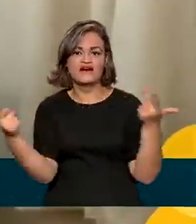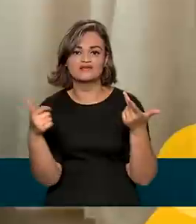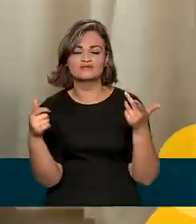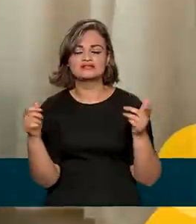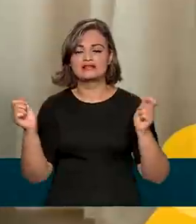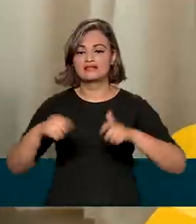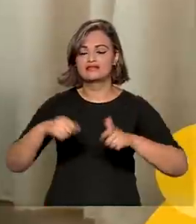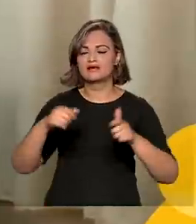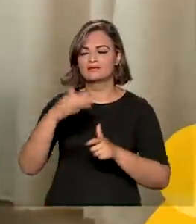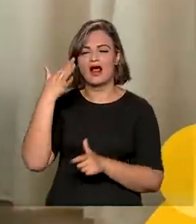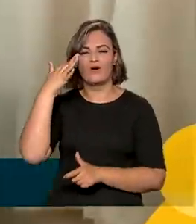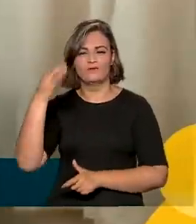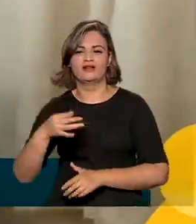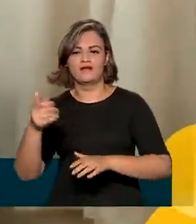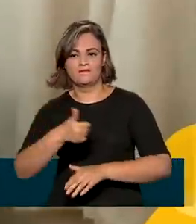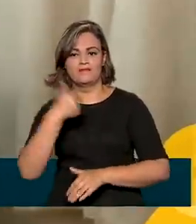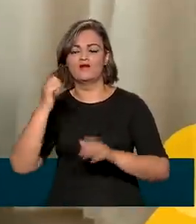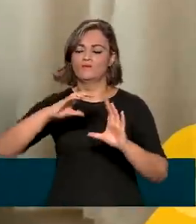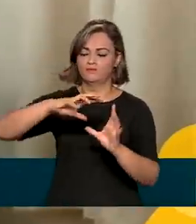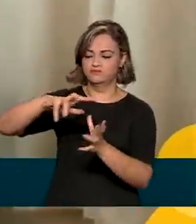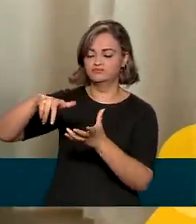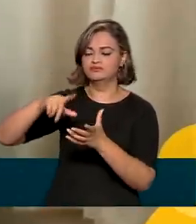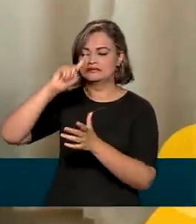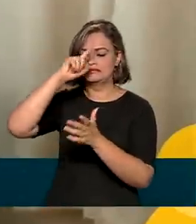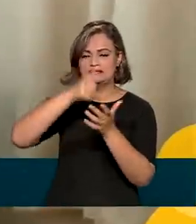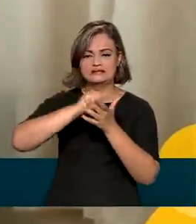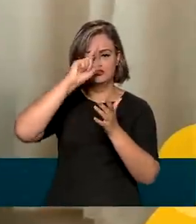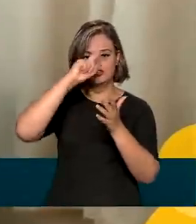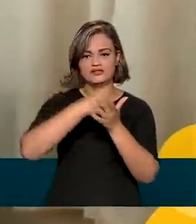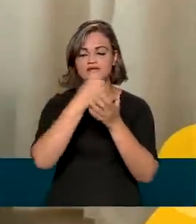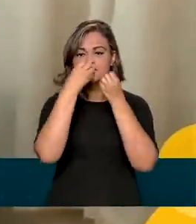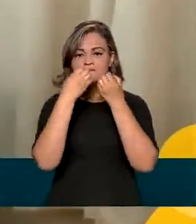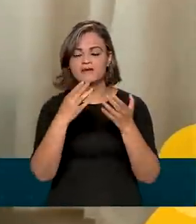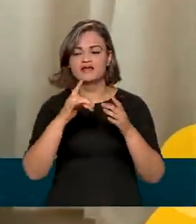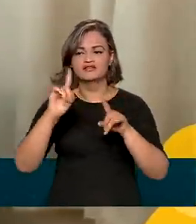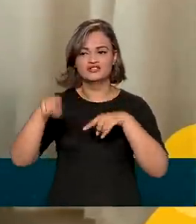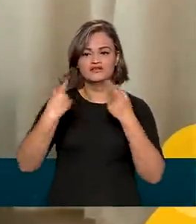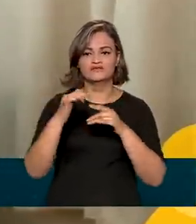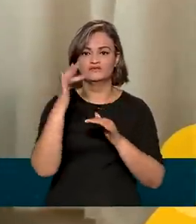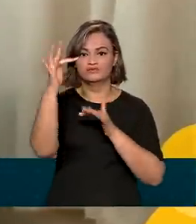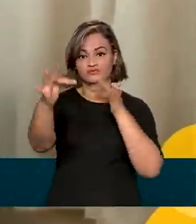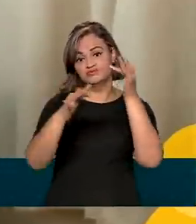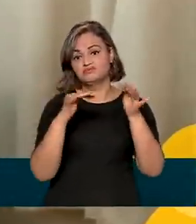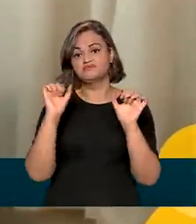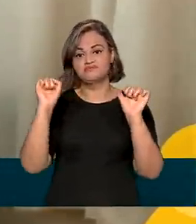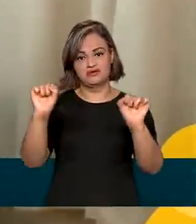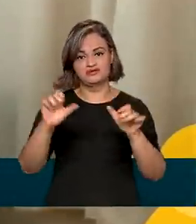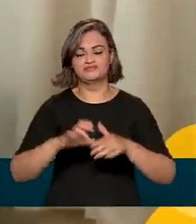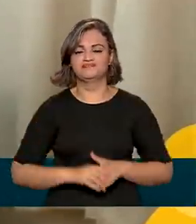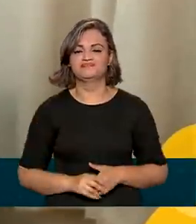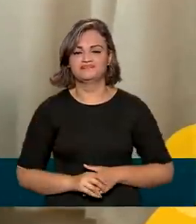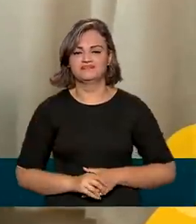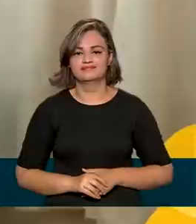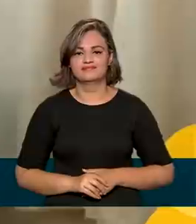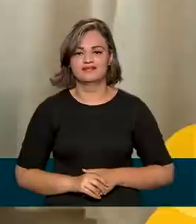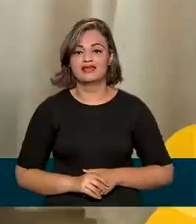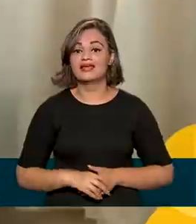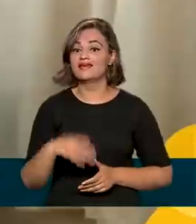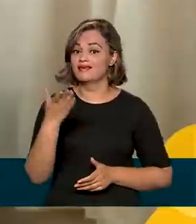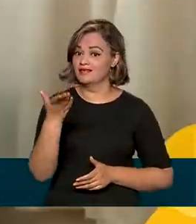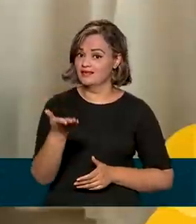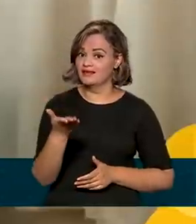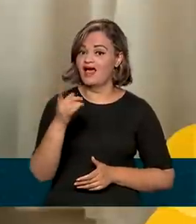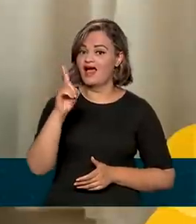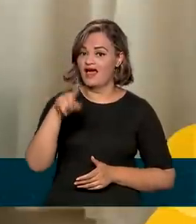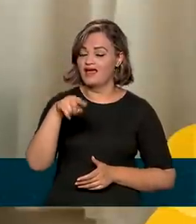para compreender melhor o mundo e tomar decisões com relação aos desafios que vai enfrentar ao longo de sua vida. Isso é